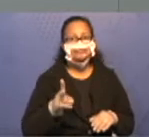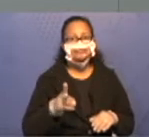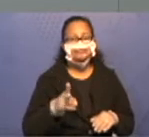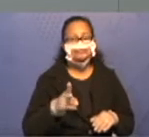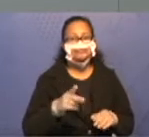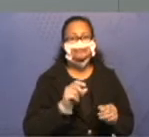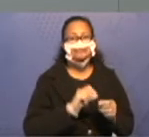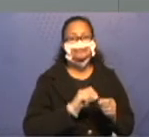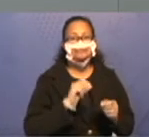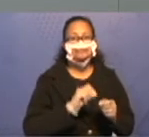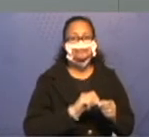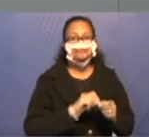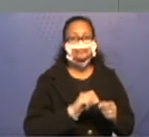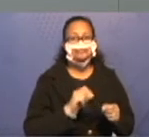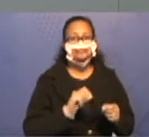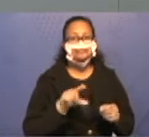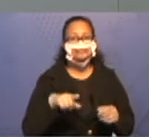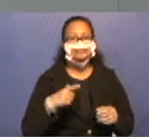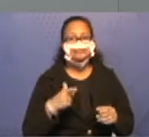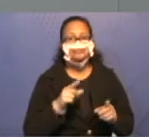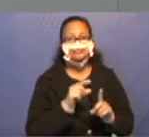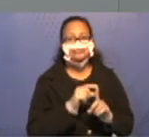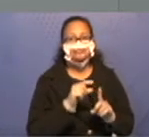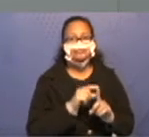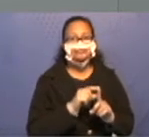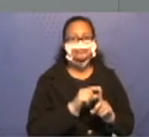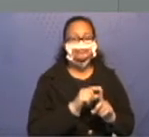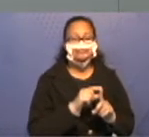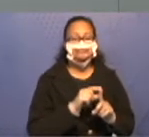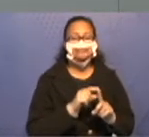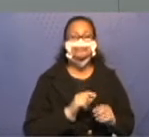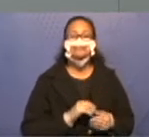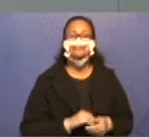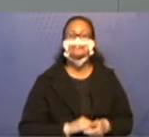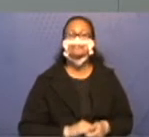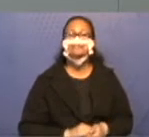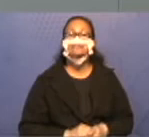realizar o restante das palavras, tudo bem?